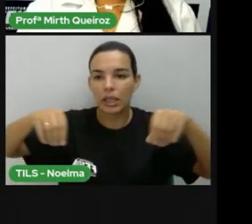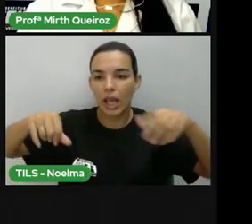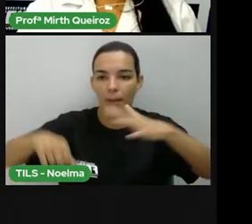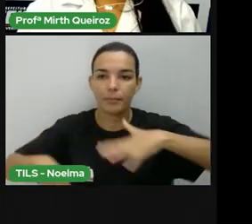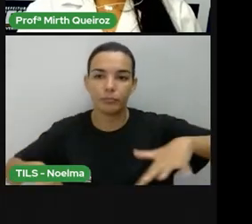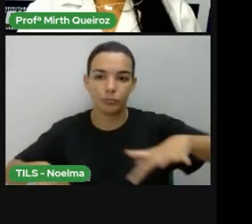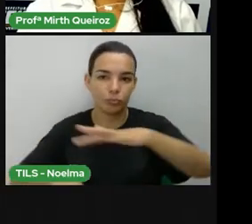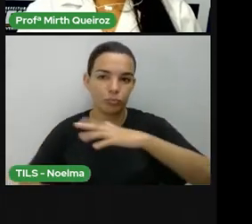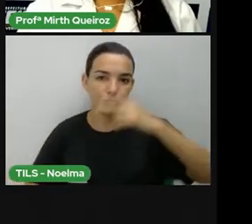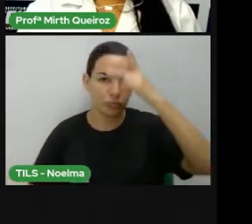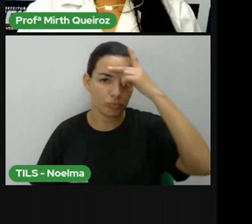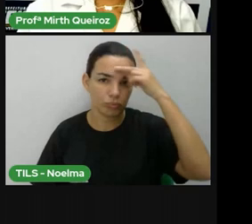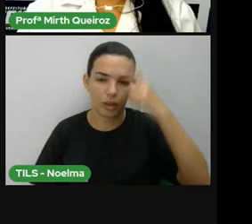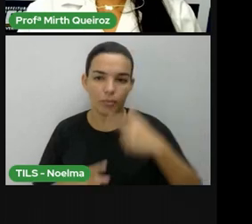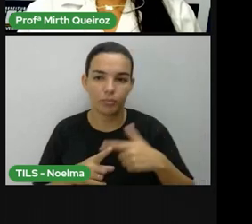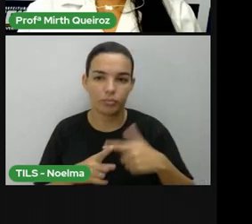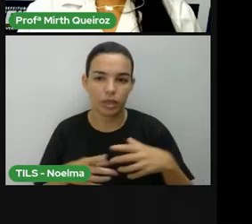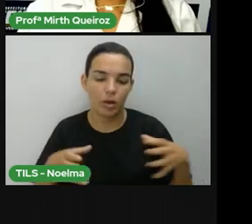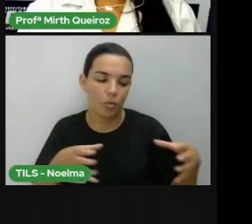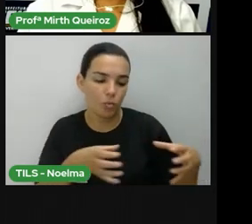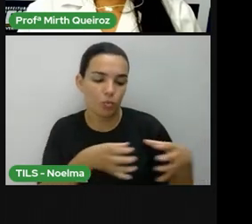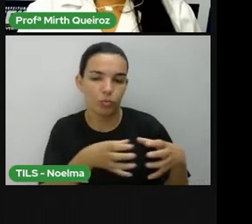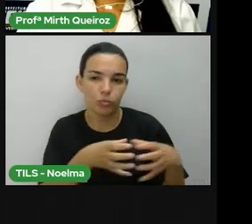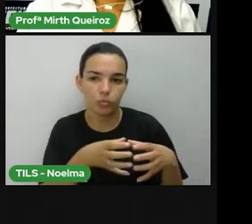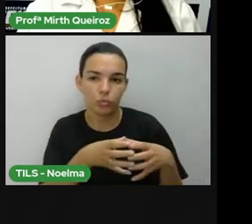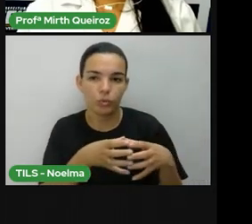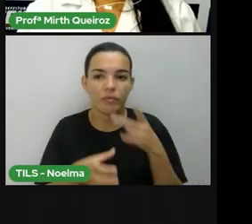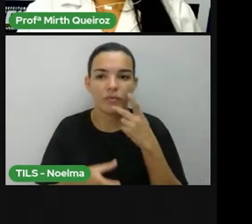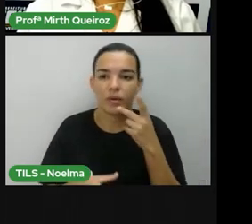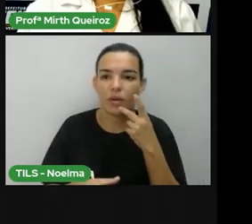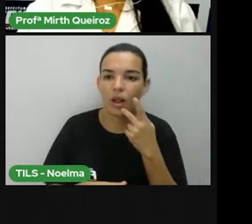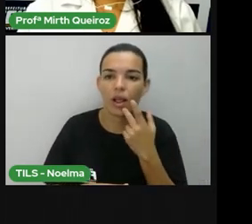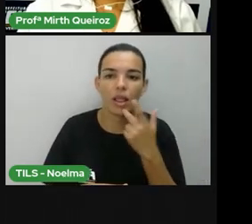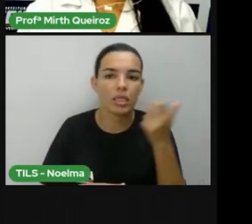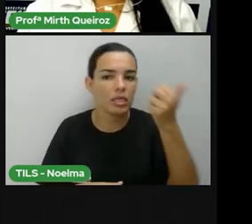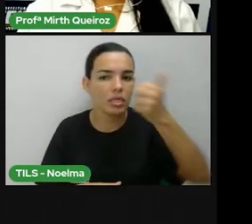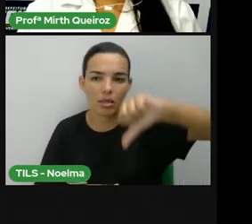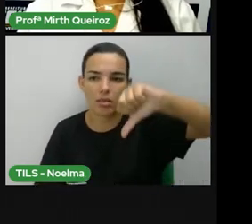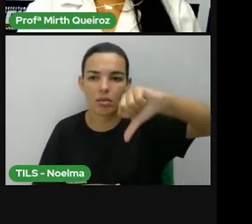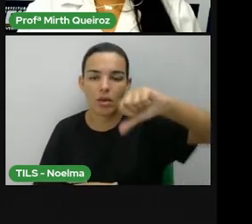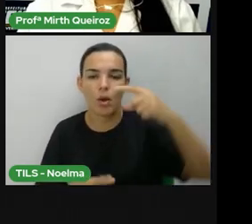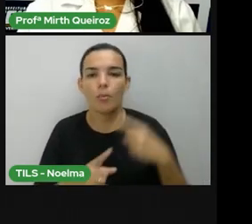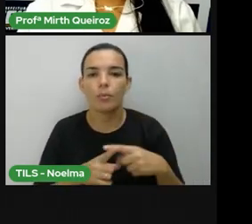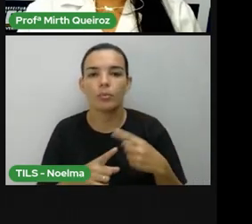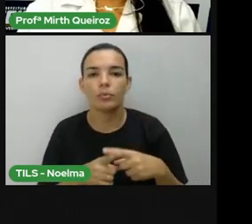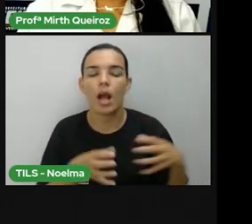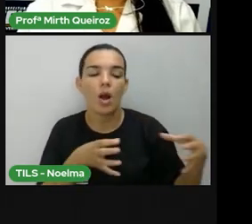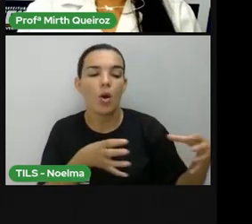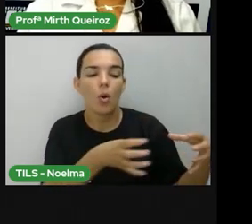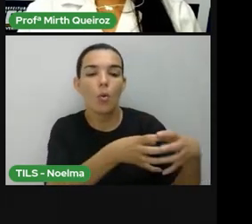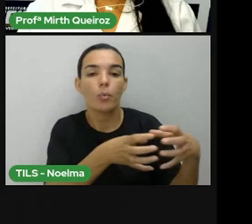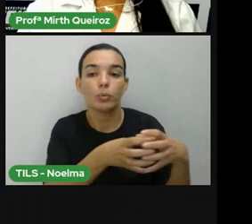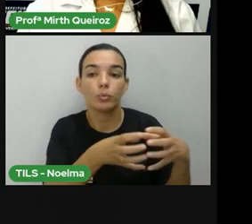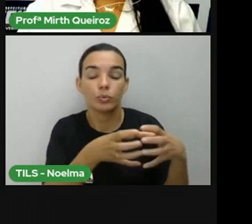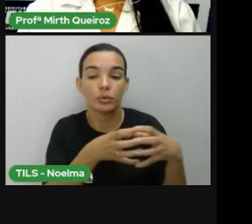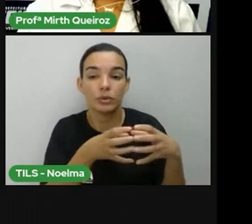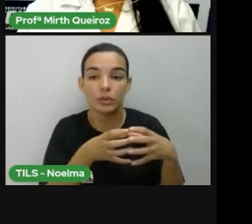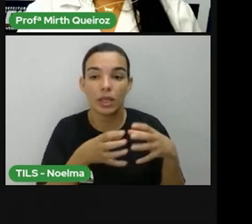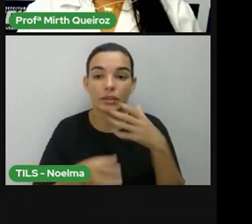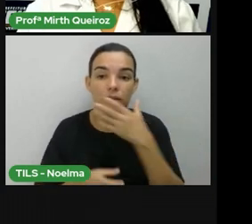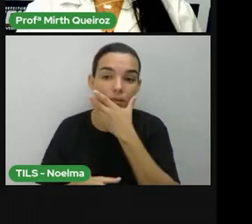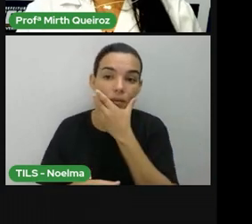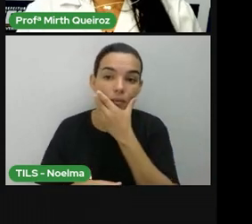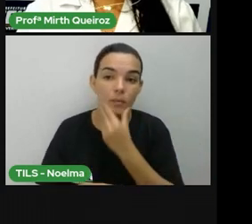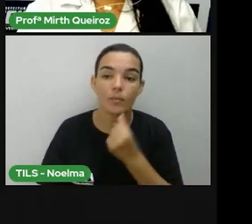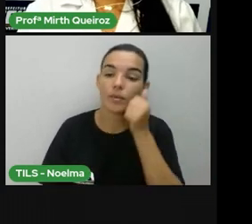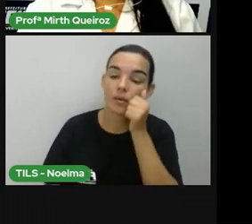existem comunidades que tiveram seu direito territorial negado e vivem histórias de luta, são as comunidades quilombolas, pessoas